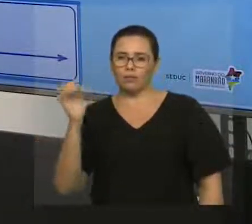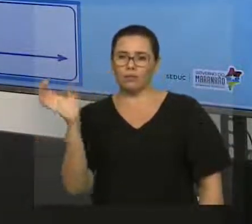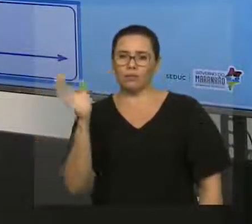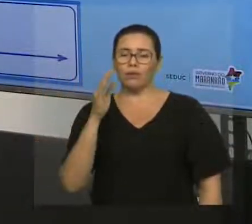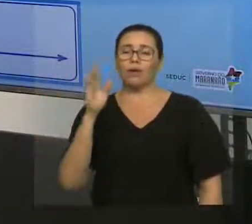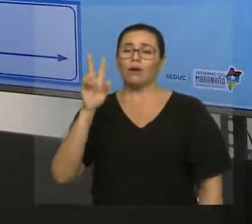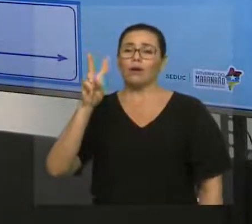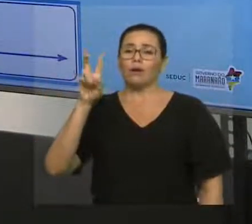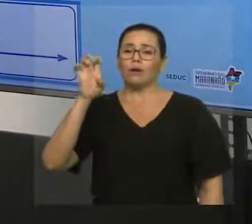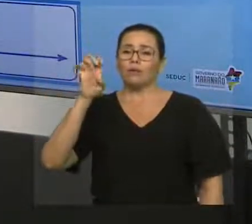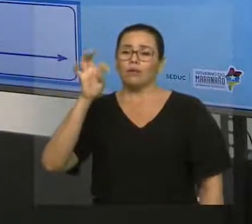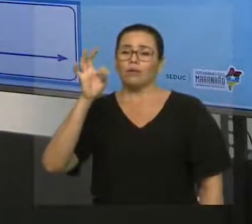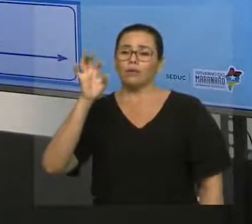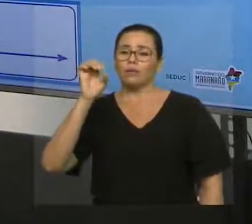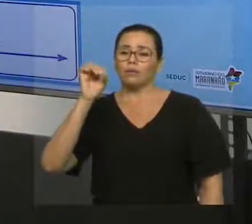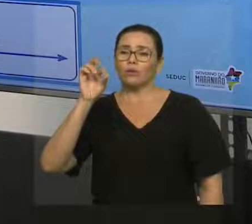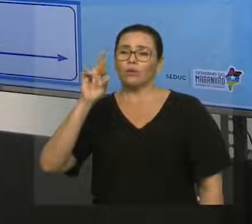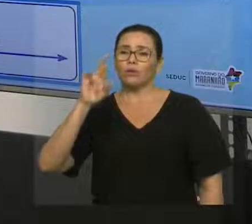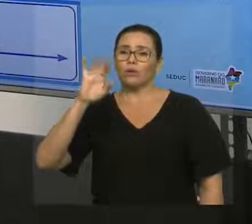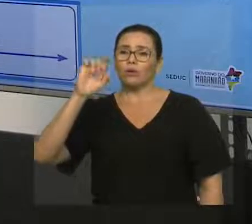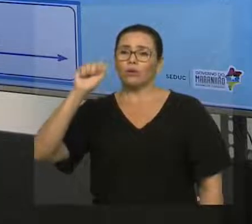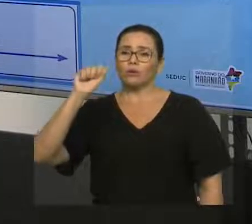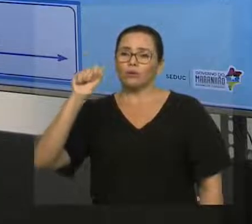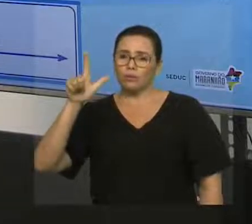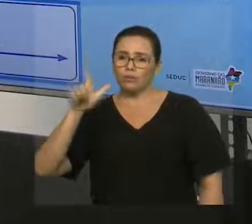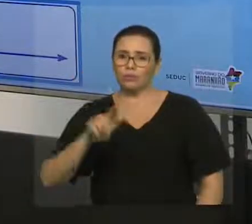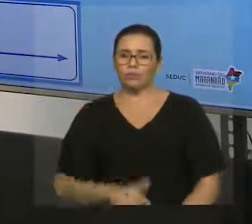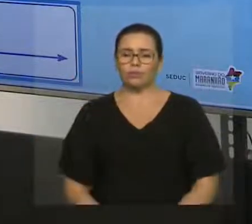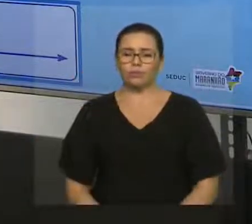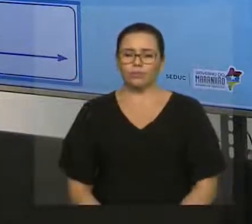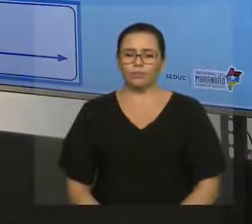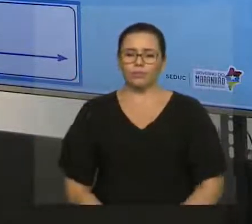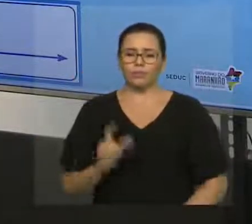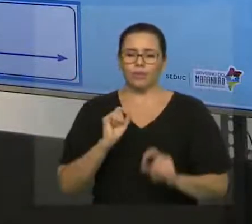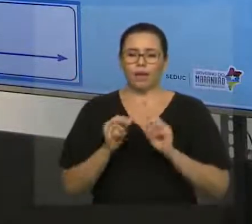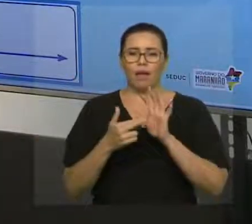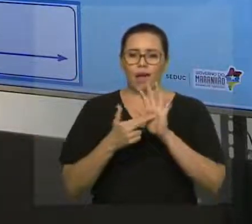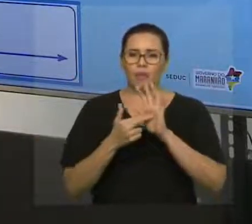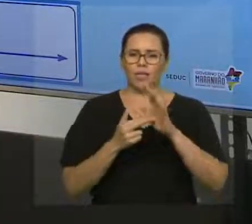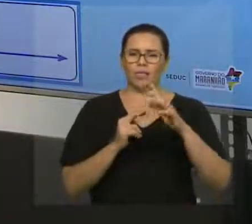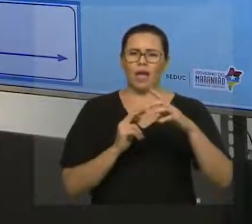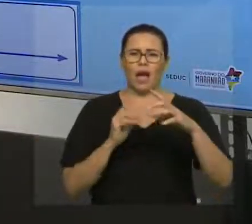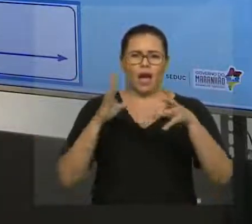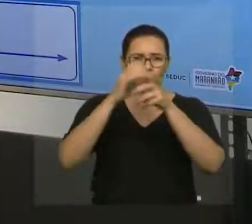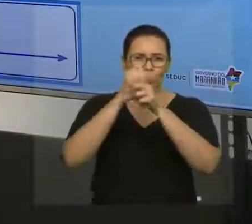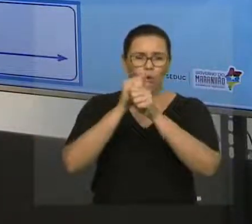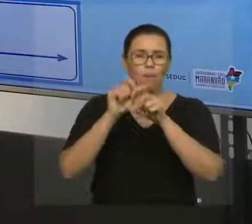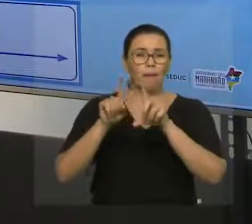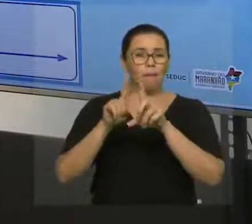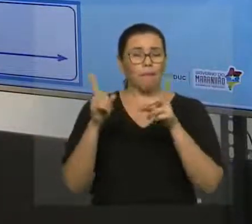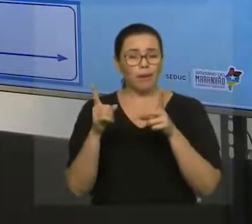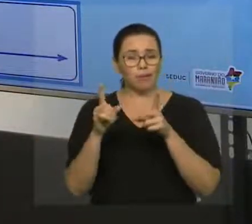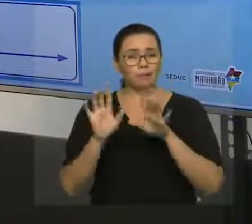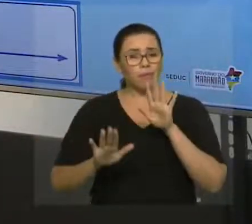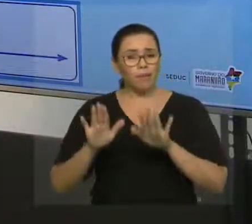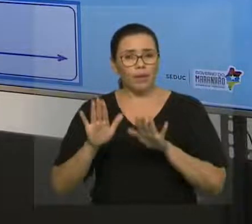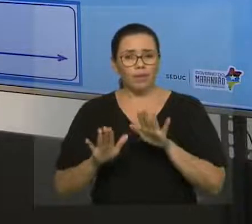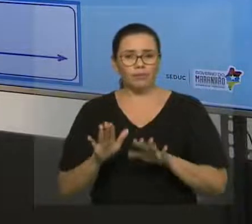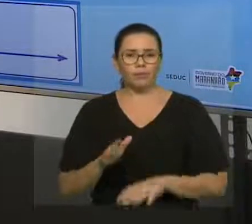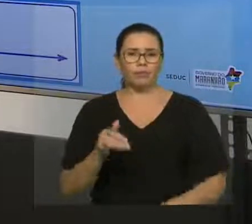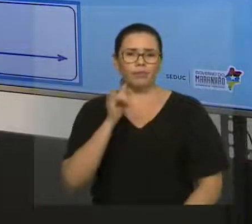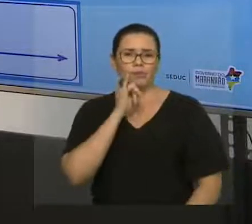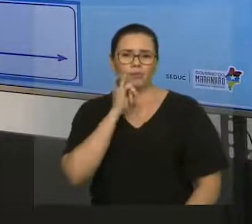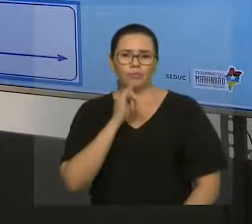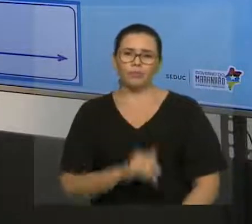de fato, somar normalmente esses vetores do tipo. Se esse vetor A aqui, ele for um vetor tipo 4,